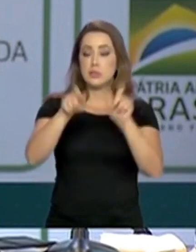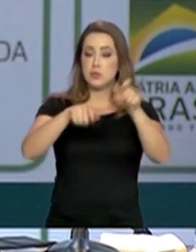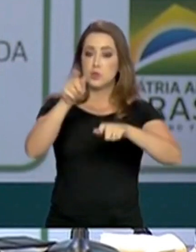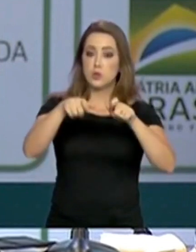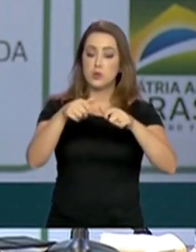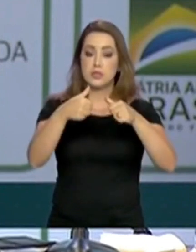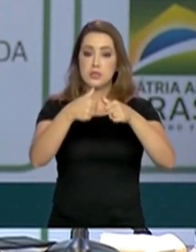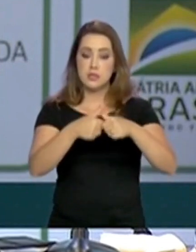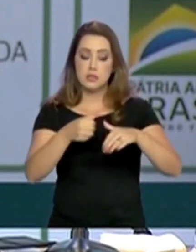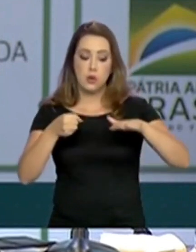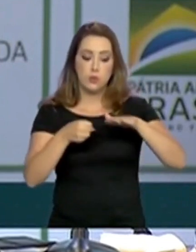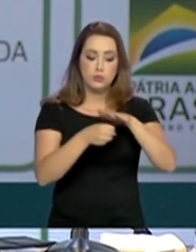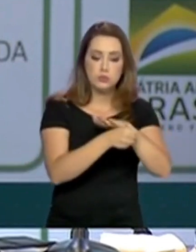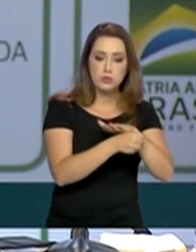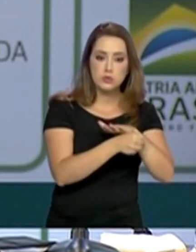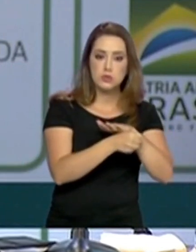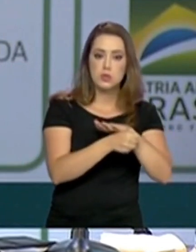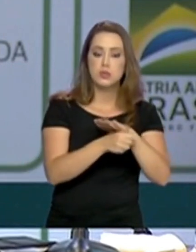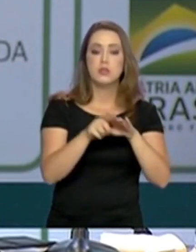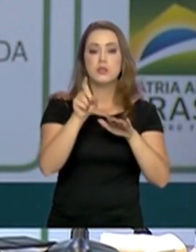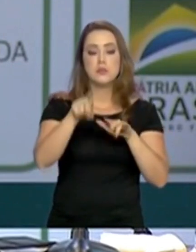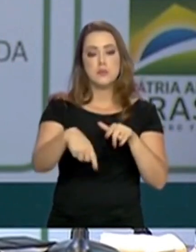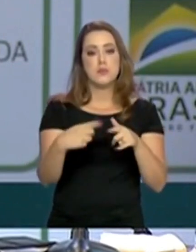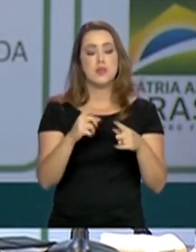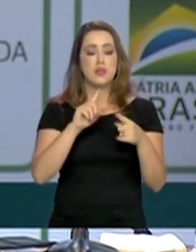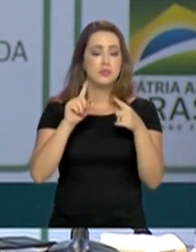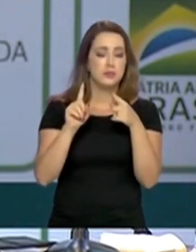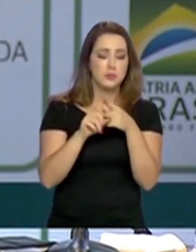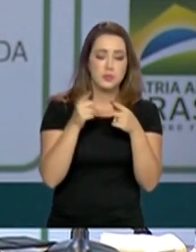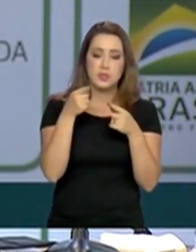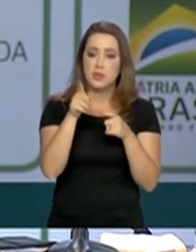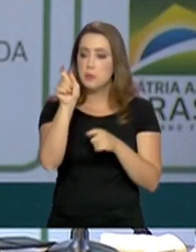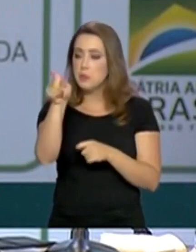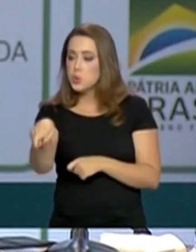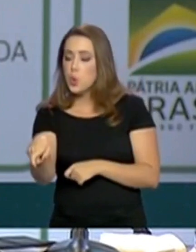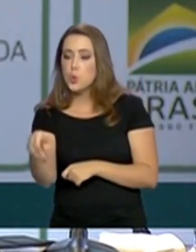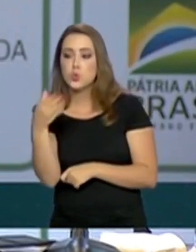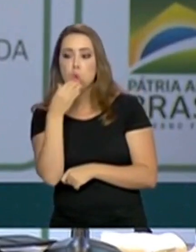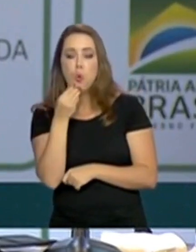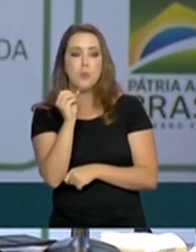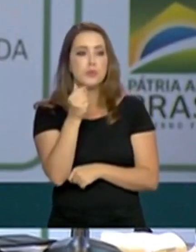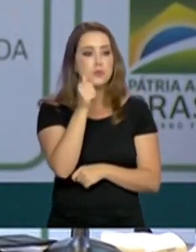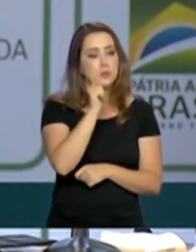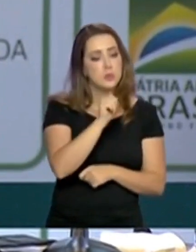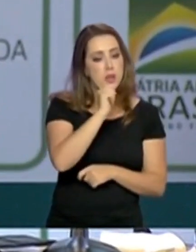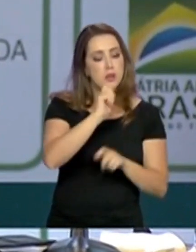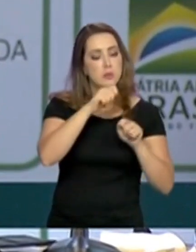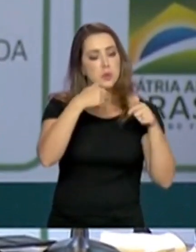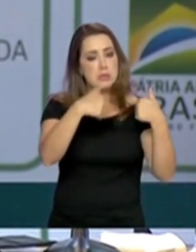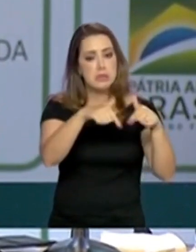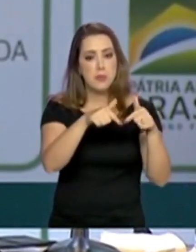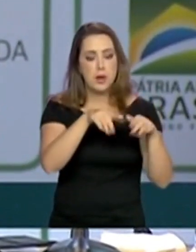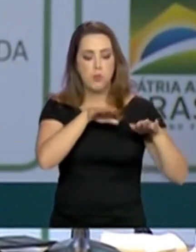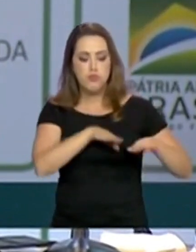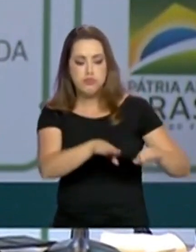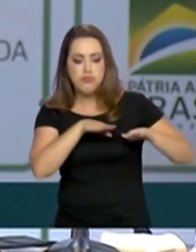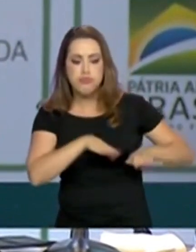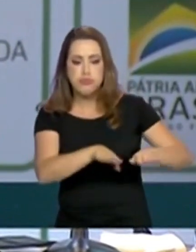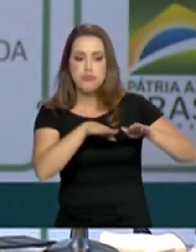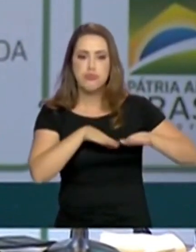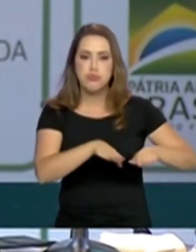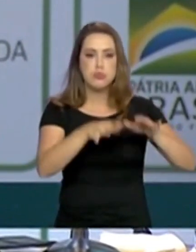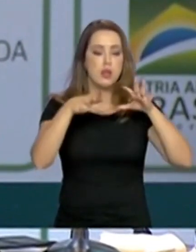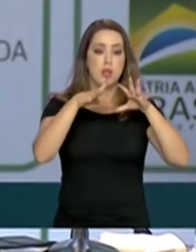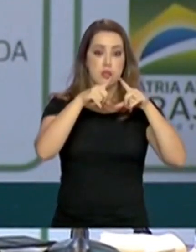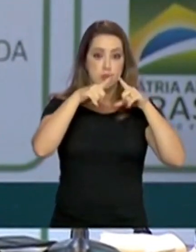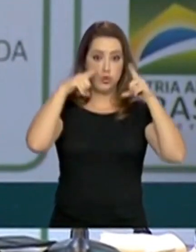liberdade, os presidiários, para que elas ou eles possam fazer esse trabalho de produção